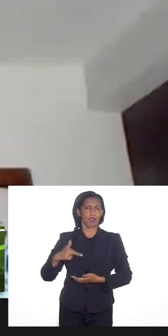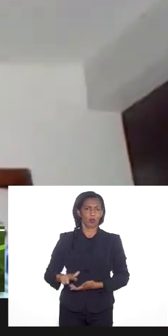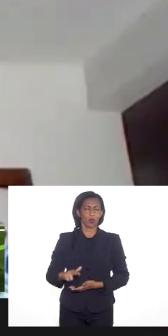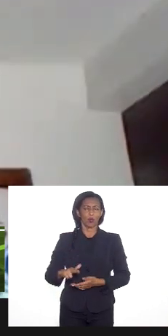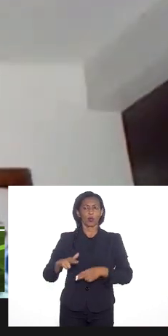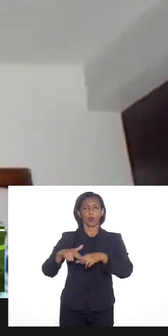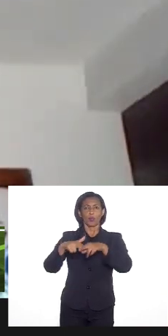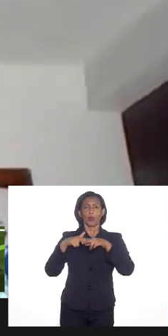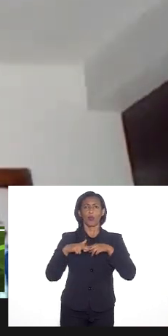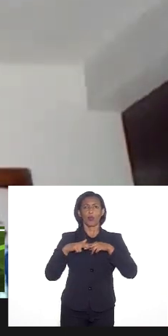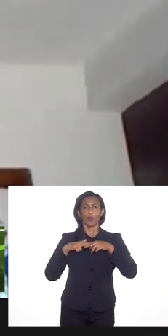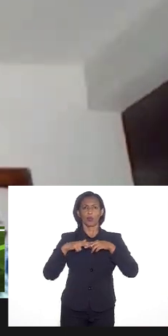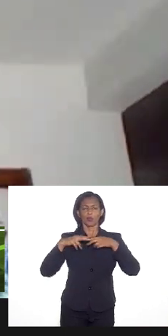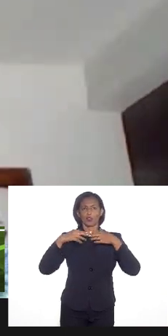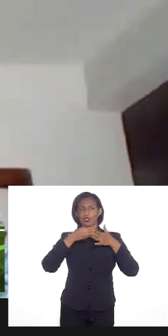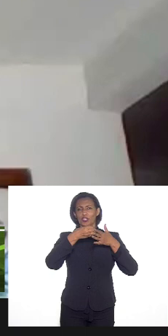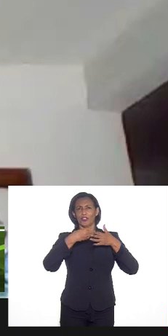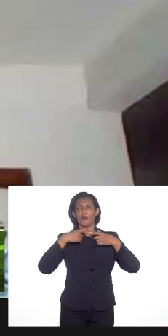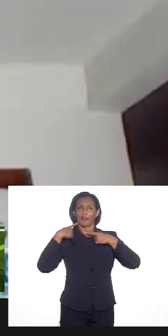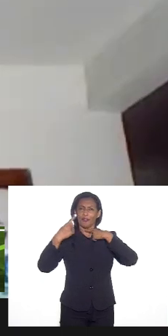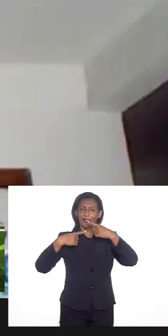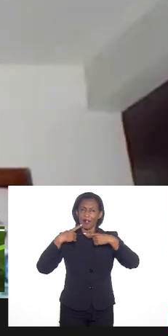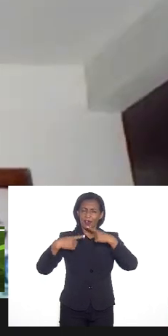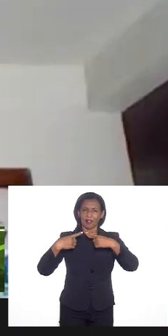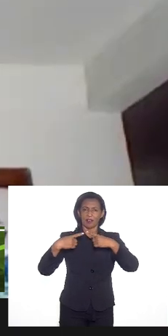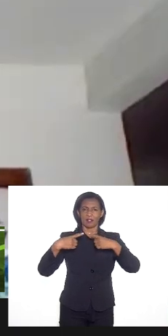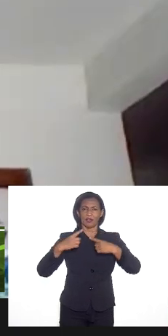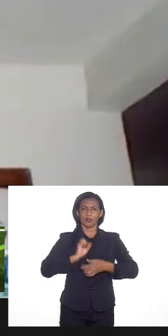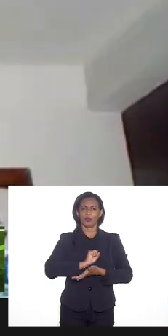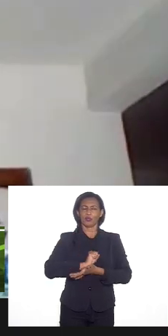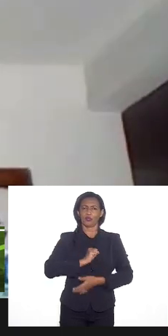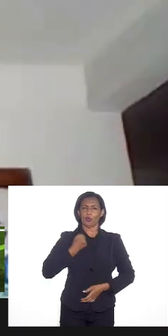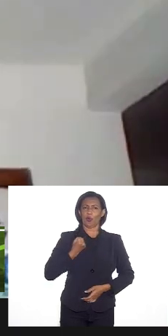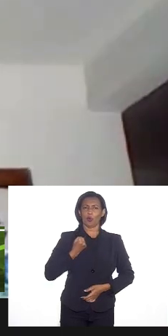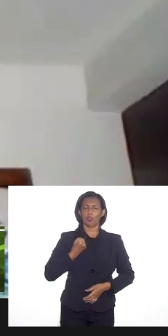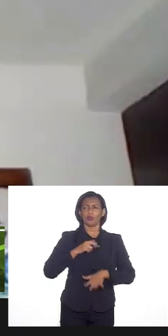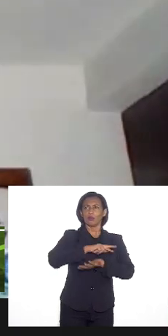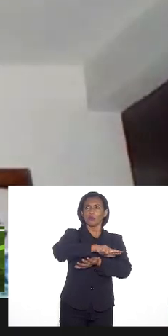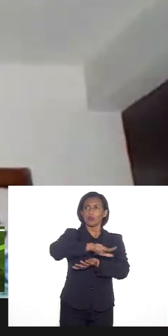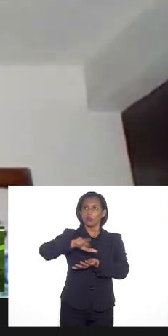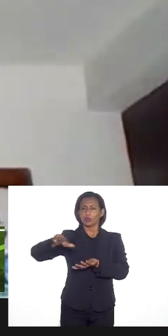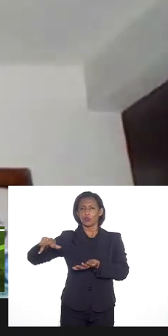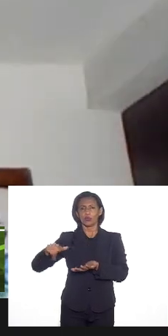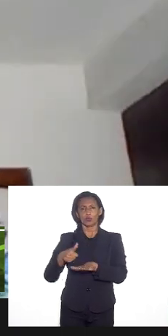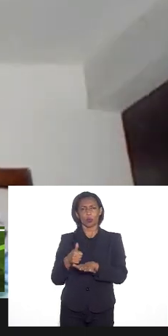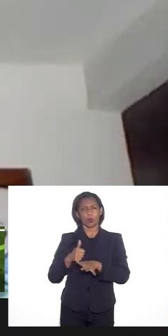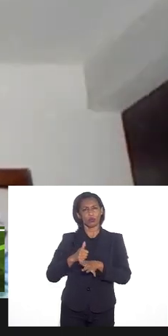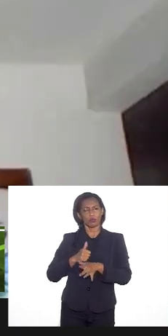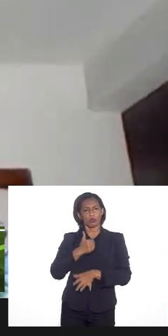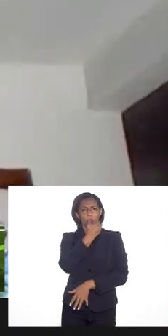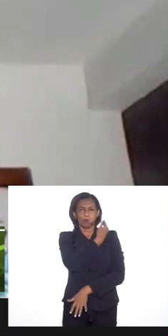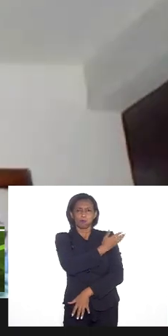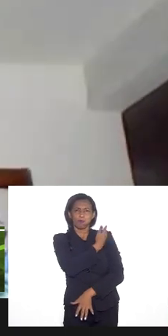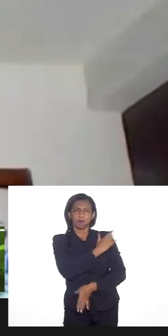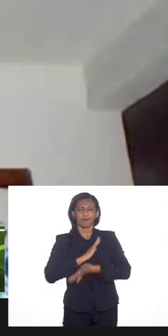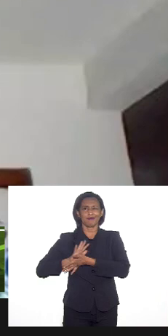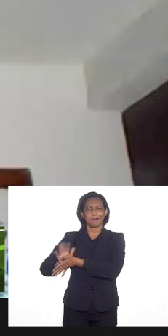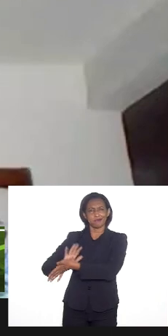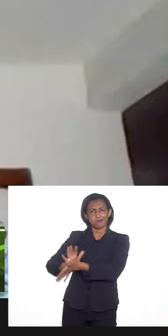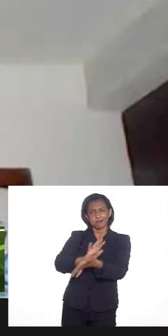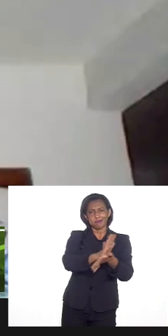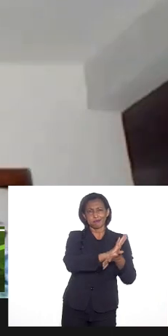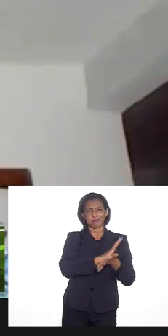por conta do discurso de ódio, por conta de tantas outras discriminações correlatas,